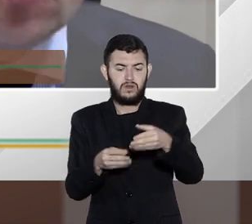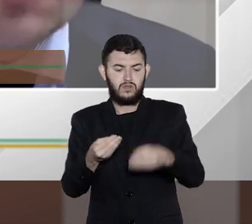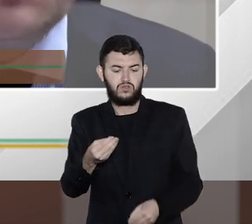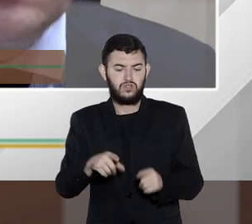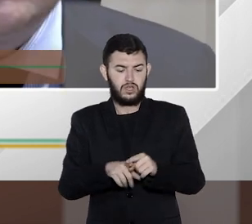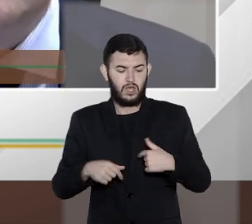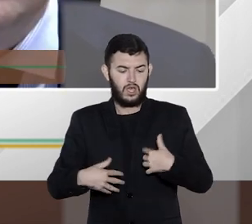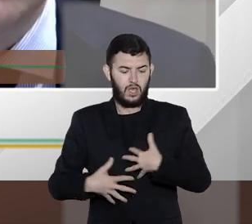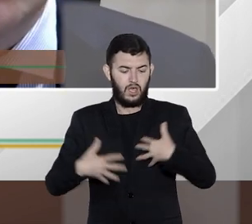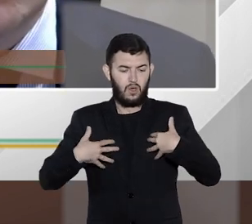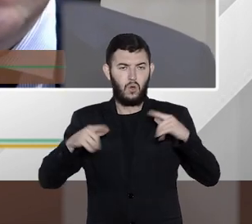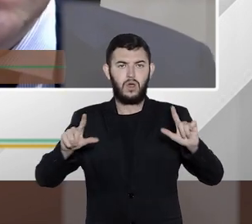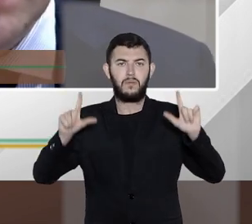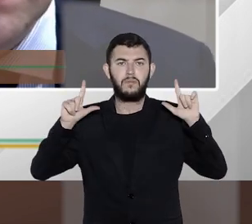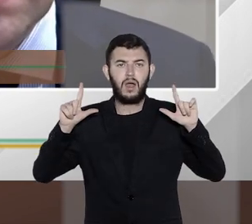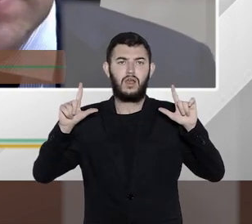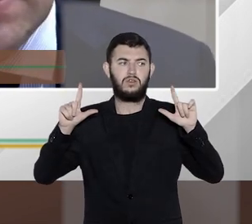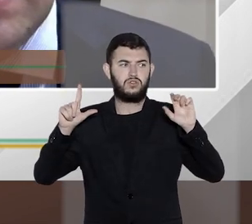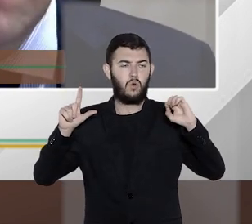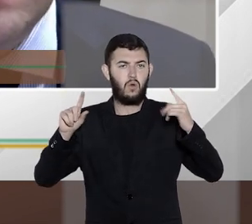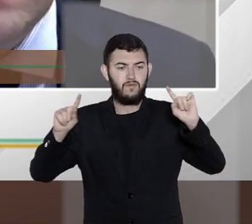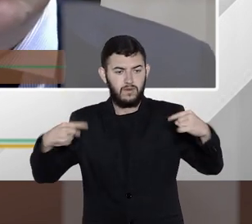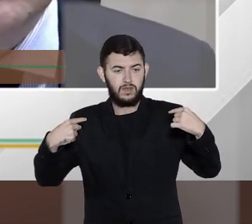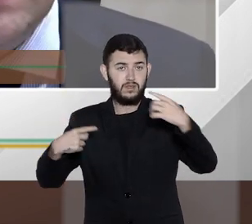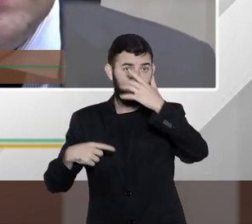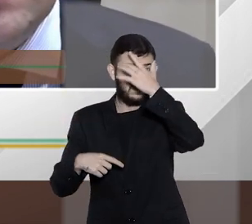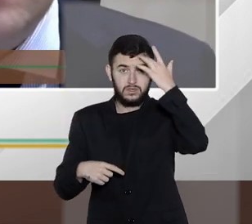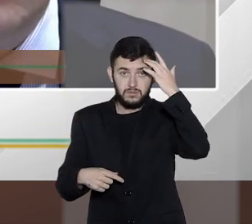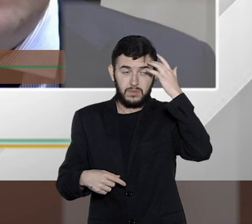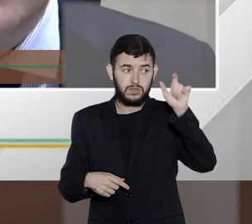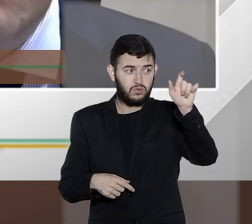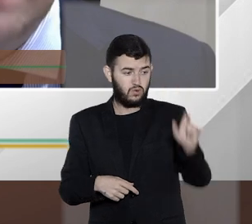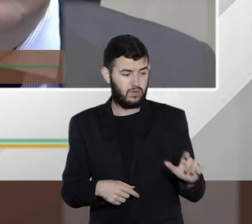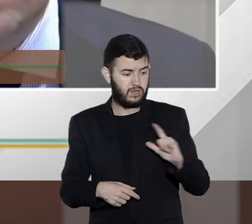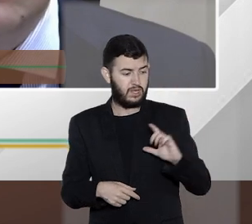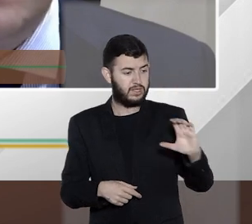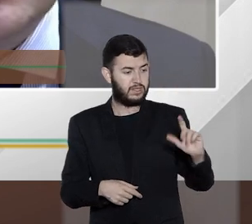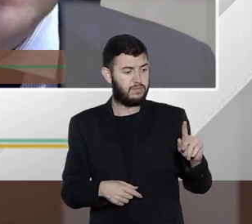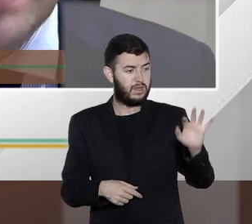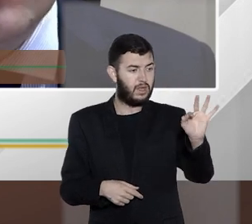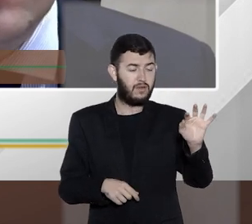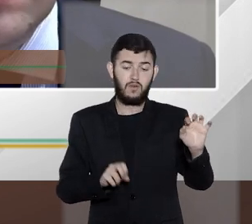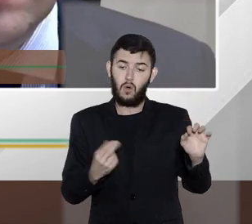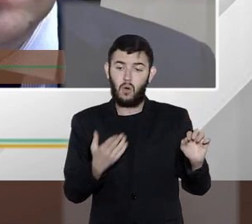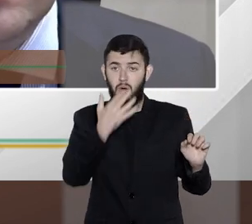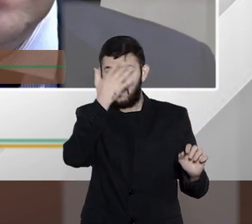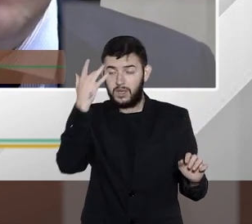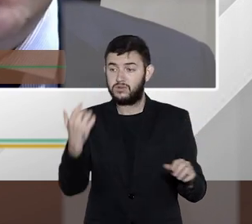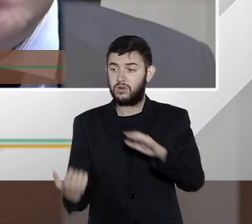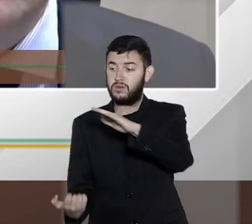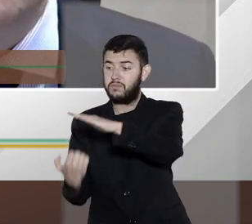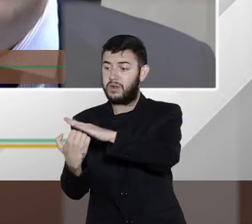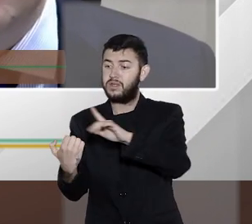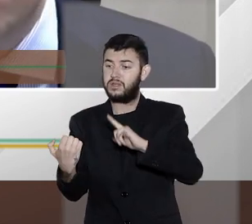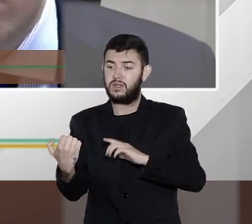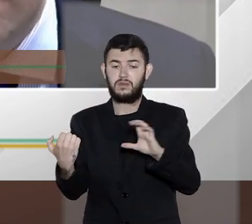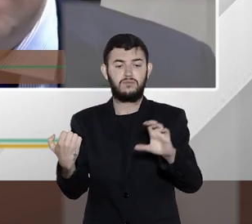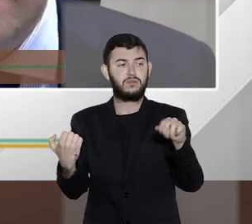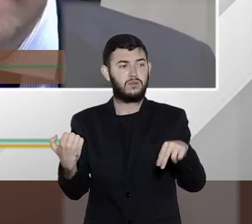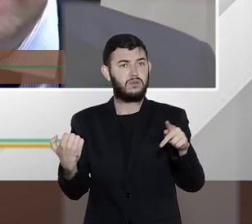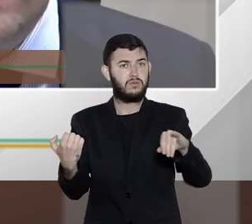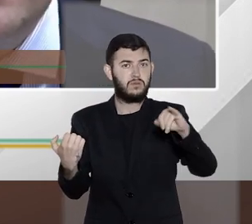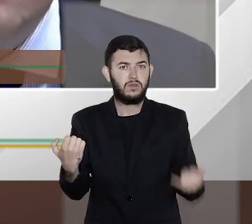de pessoas físicas e pessoas jurídicas. Lembremos do vazamento ano passado que teve de dados do